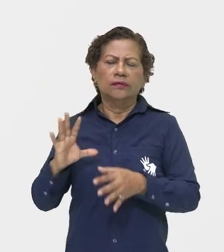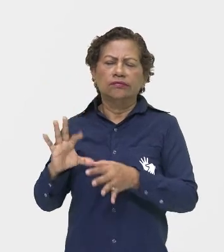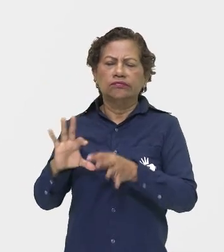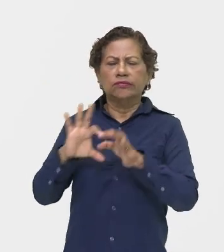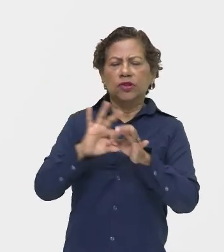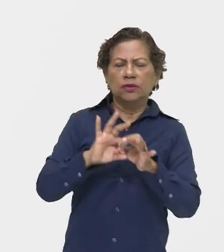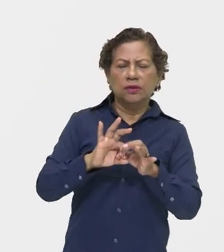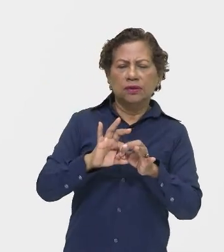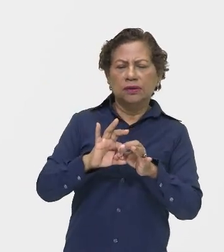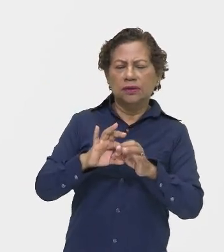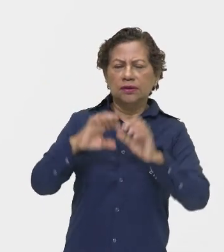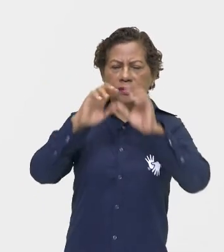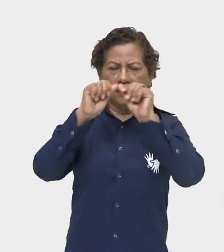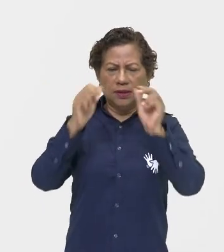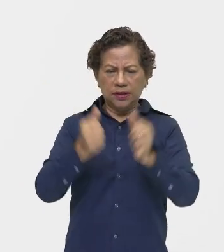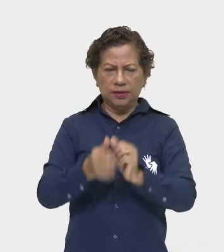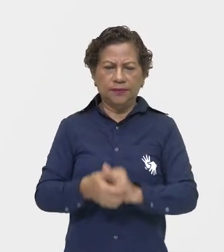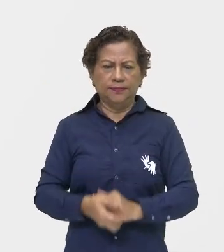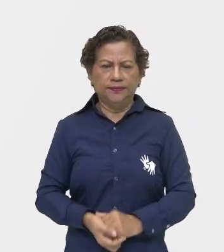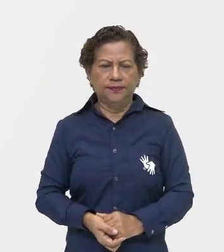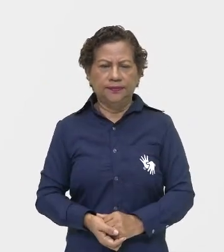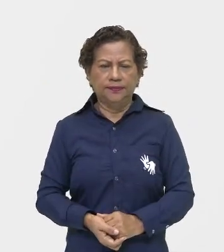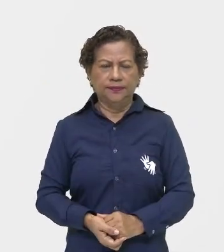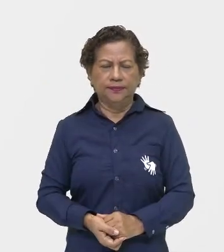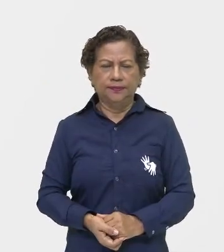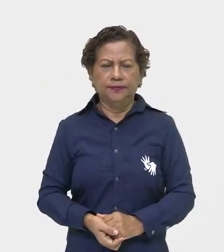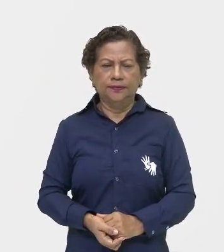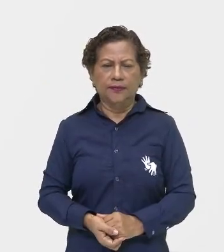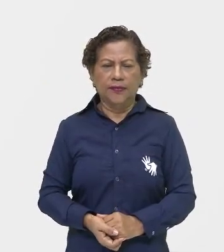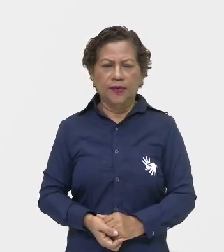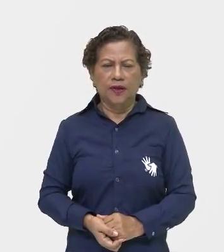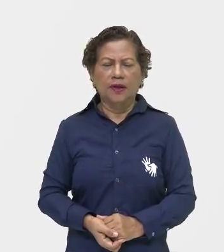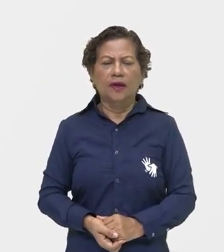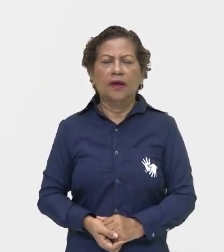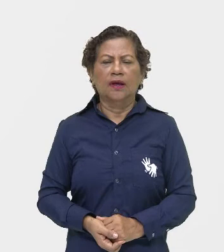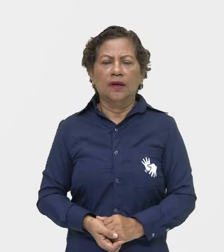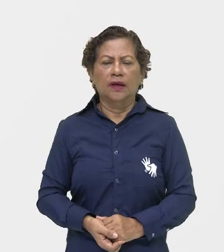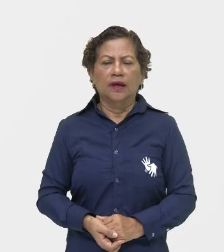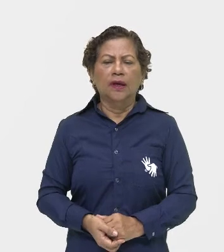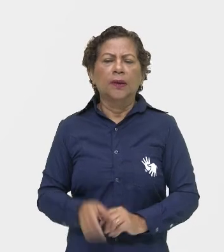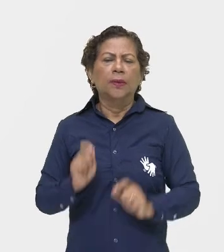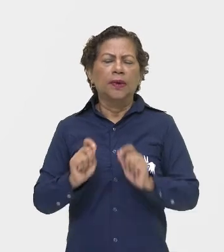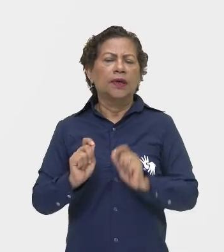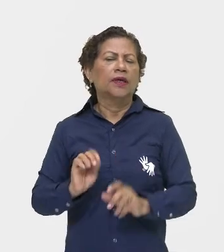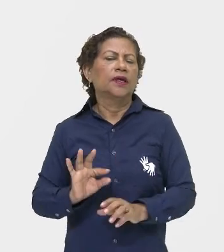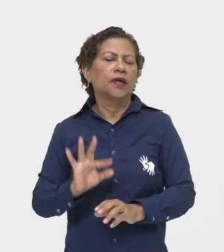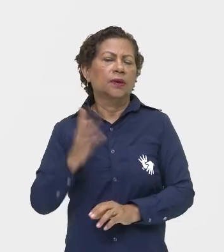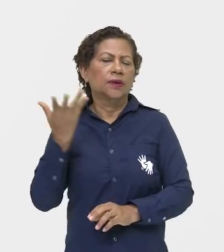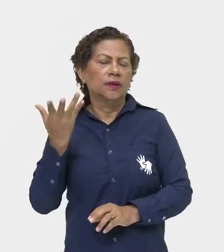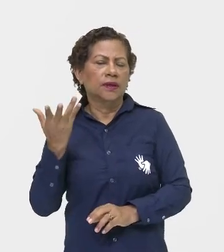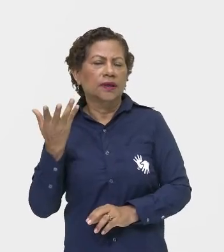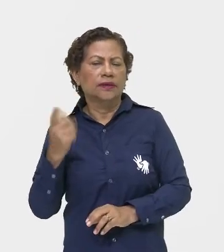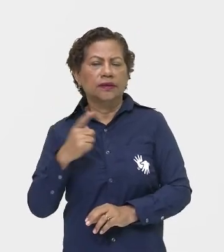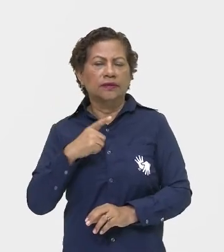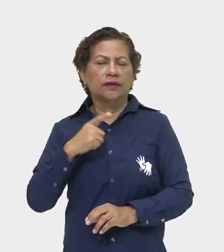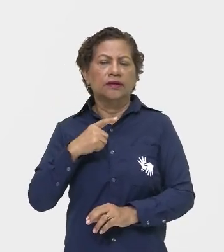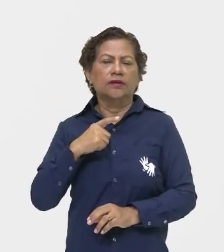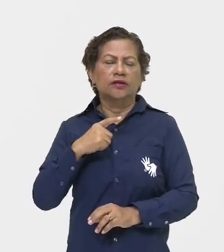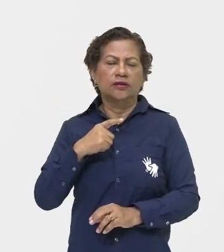Aí, continuando, no caso das nanotecnologias, elas nos oferecem acesso a um universo de